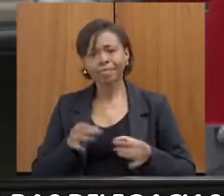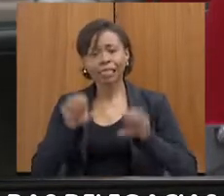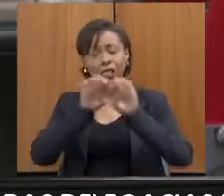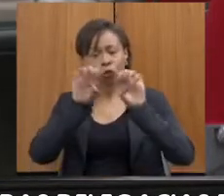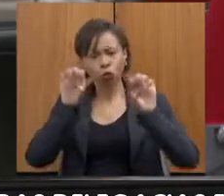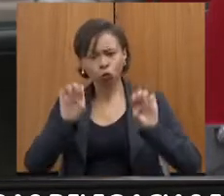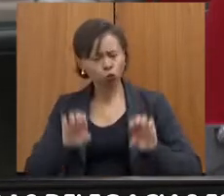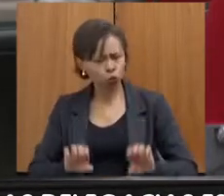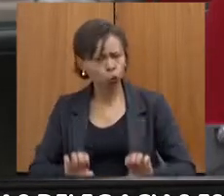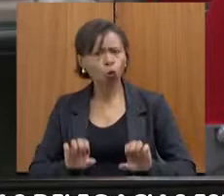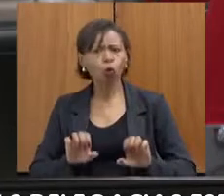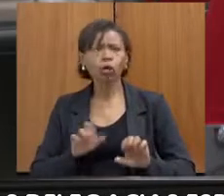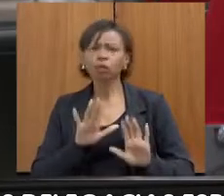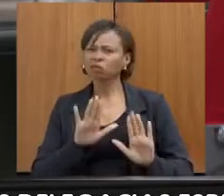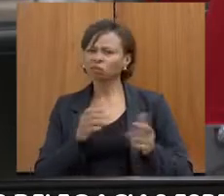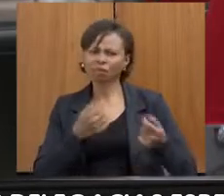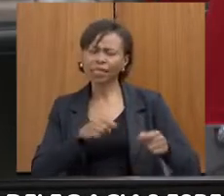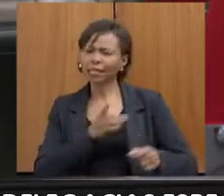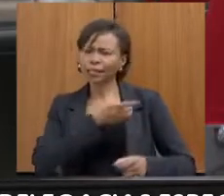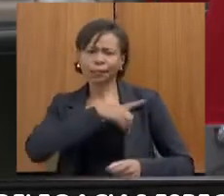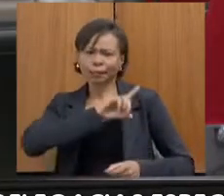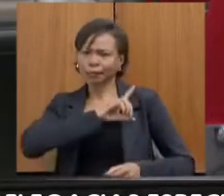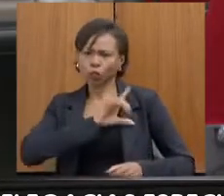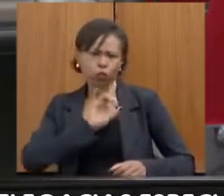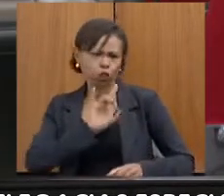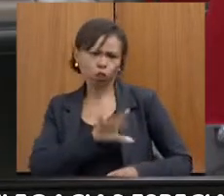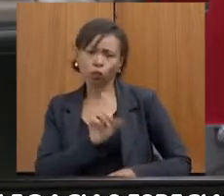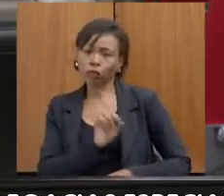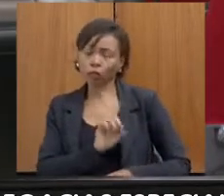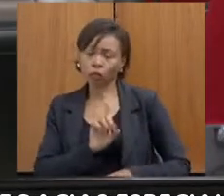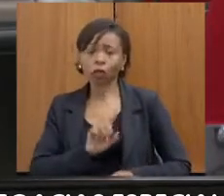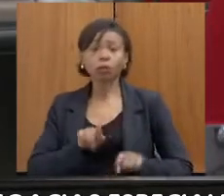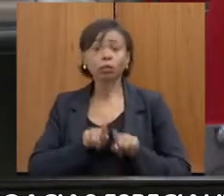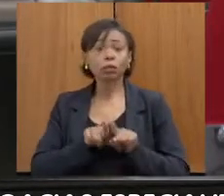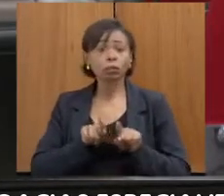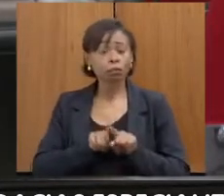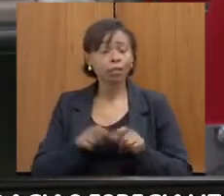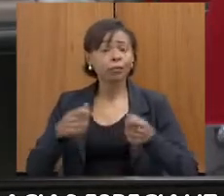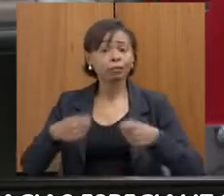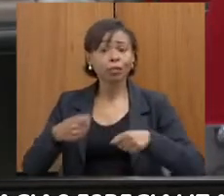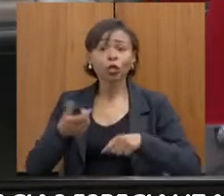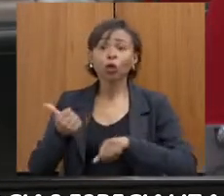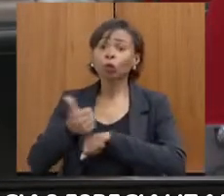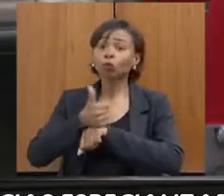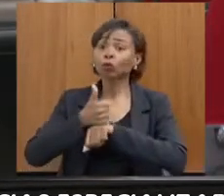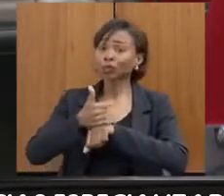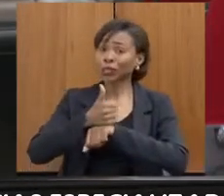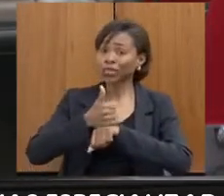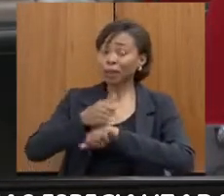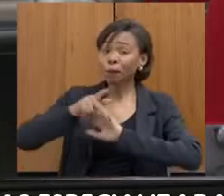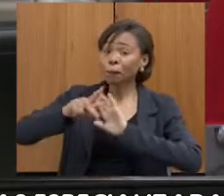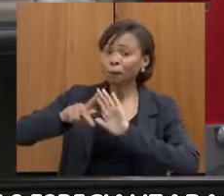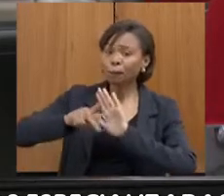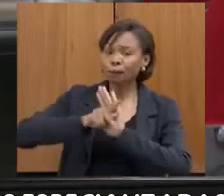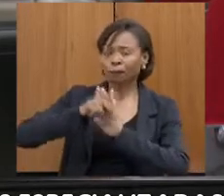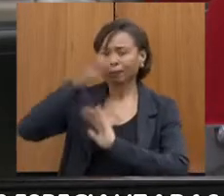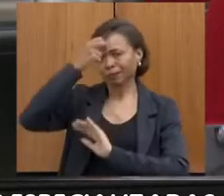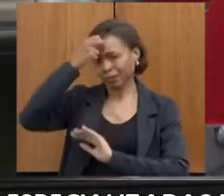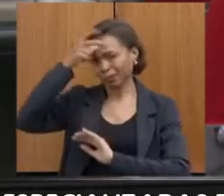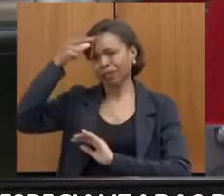reformar apenas a delegacia. A gente poderia se valer de profissionais da prefeitura, sim, até conseguir